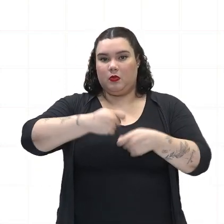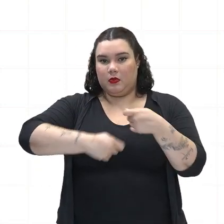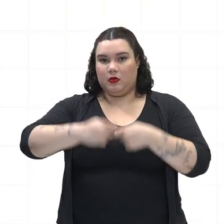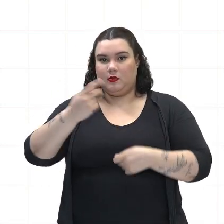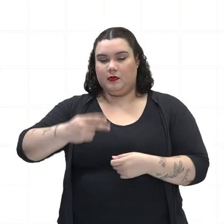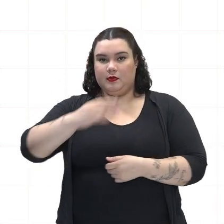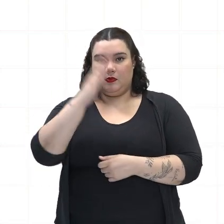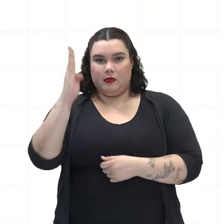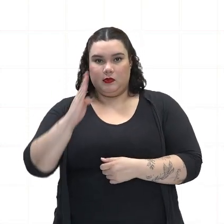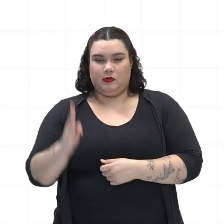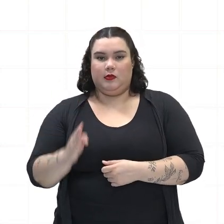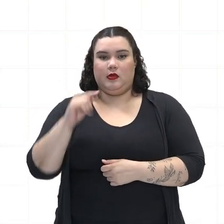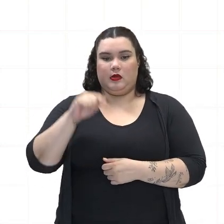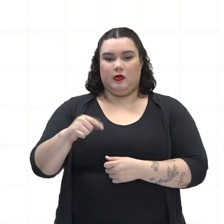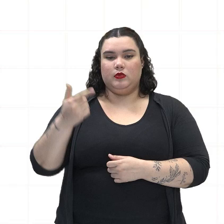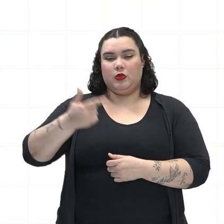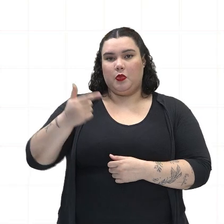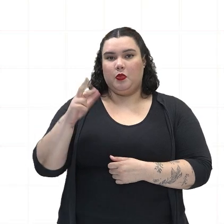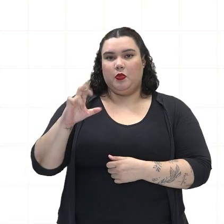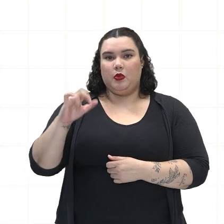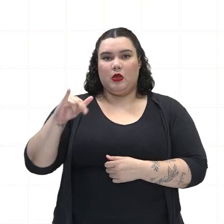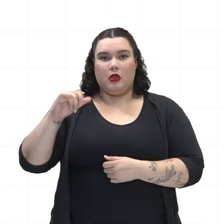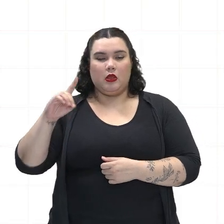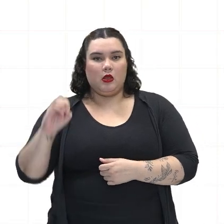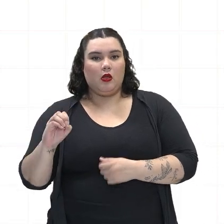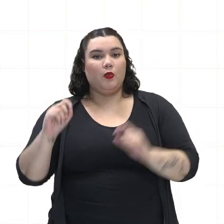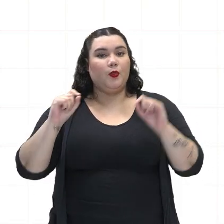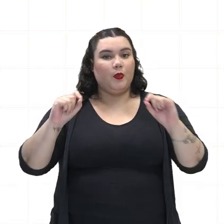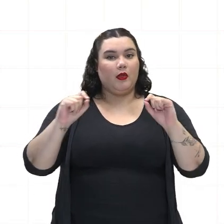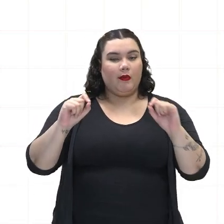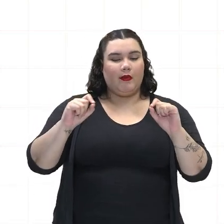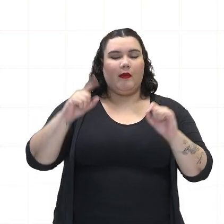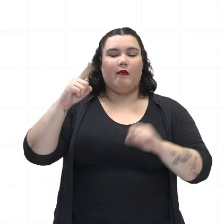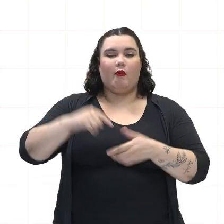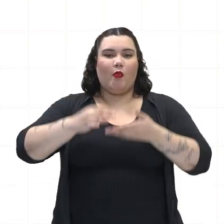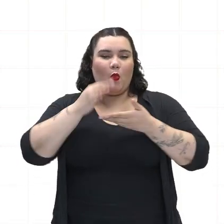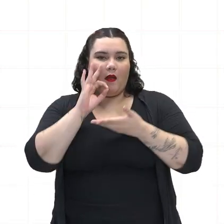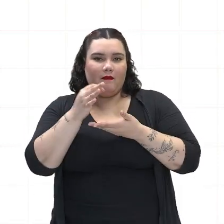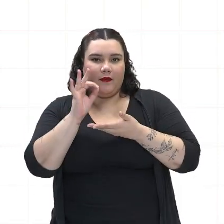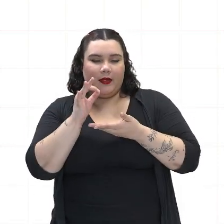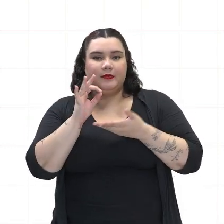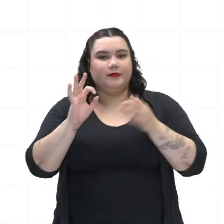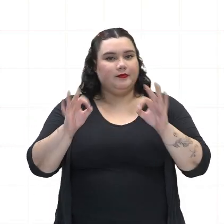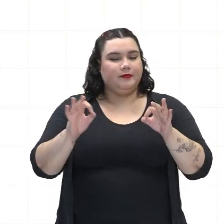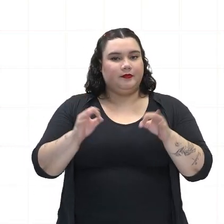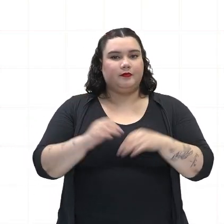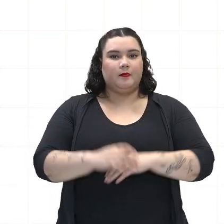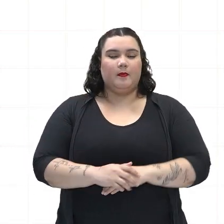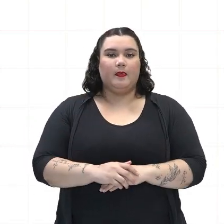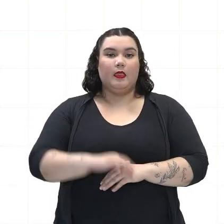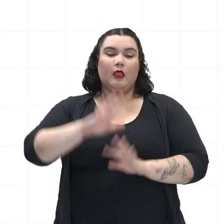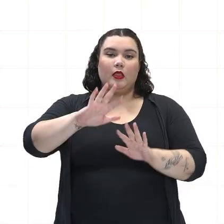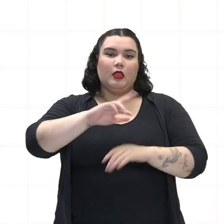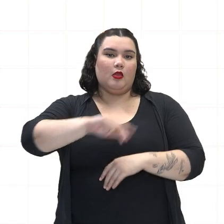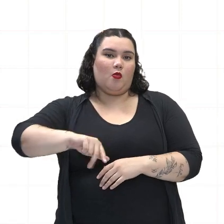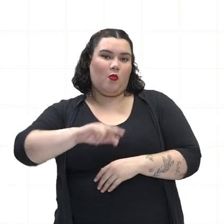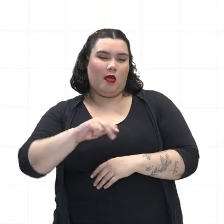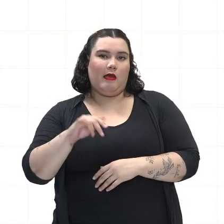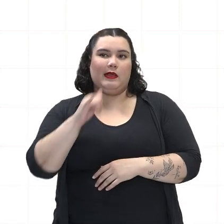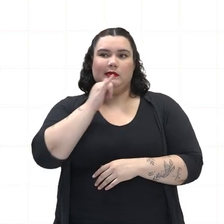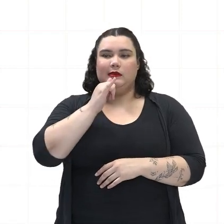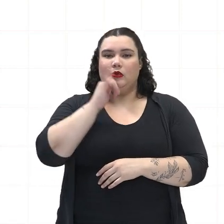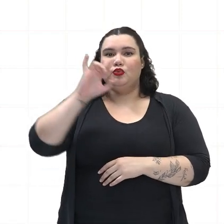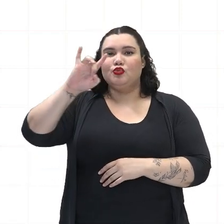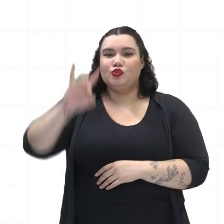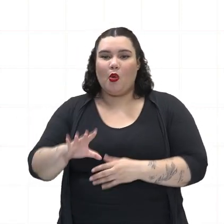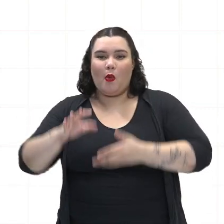brasileira dentro do segundo reinado era qual? O café, tá bom? Não quer dizer que fosse somente